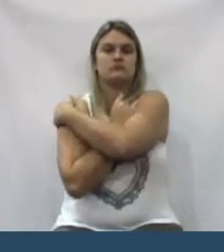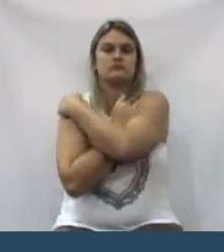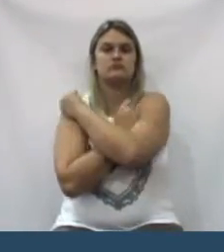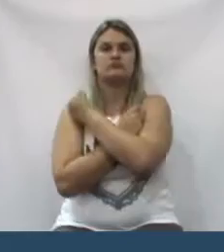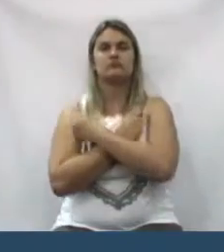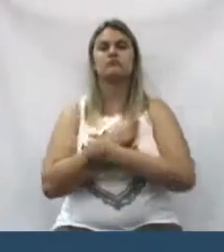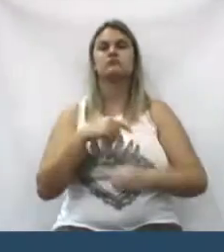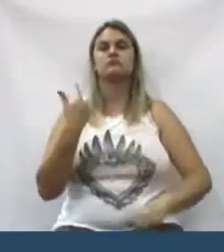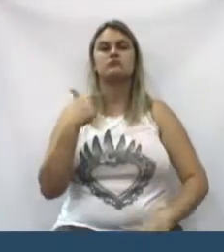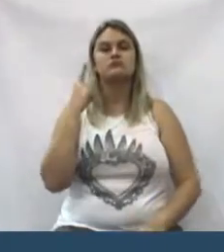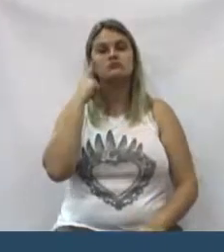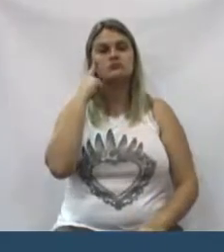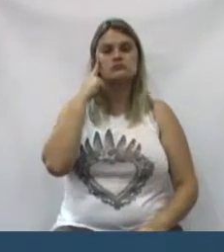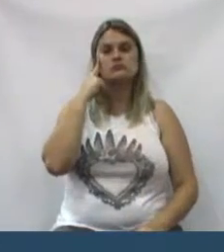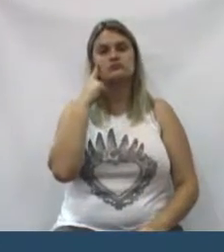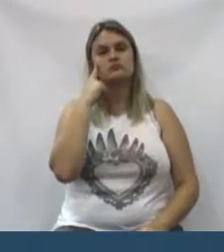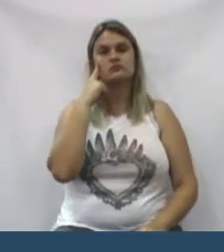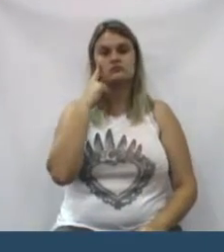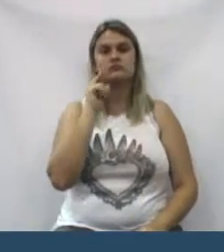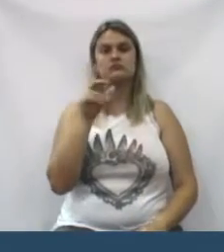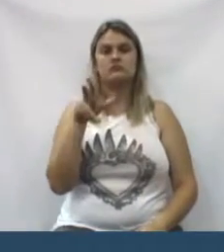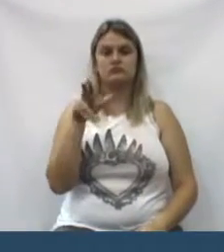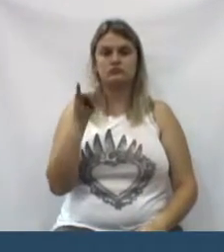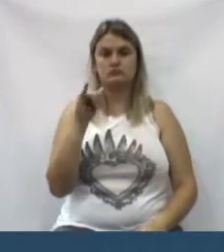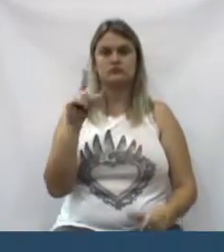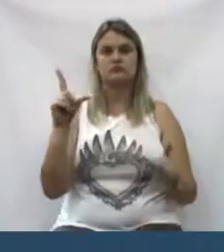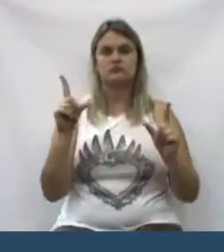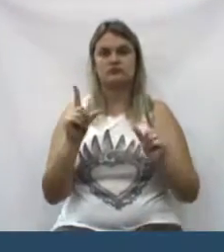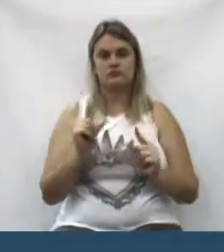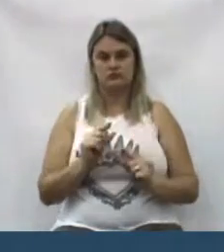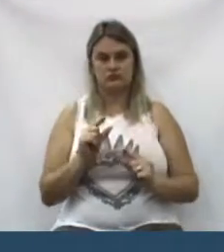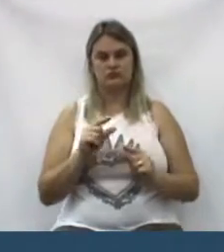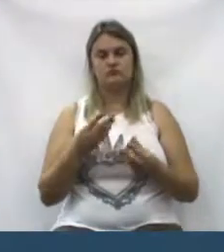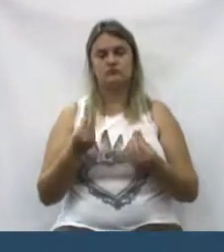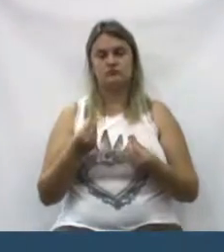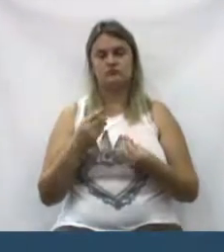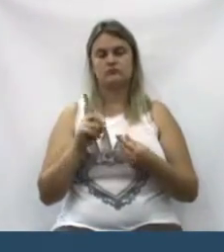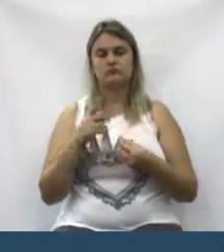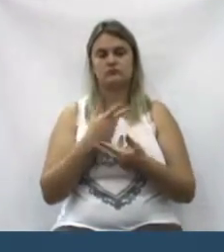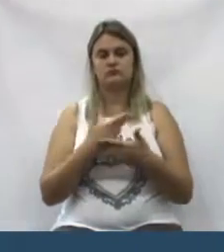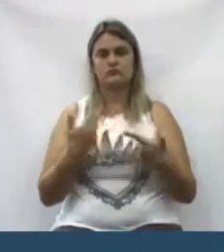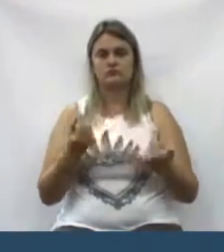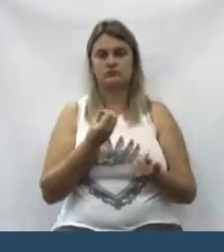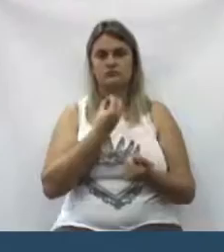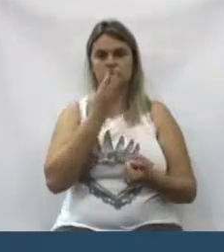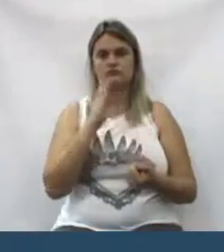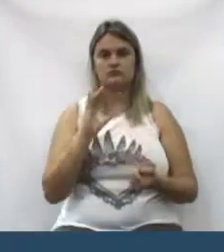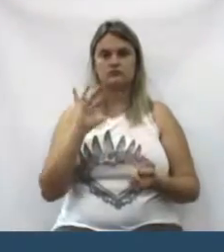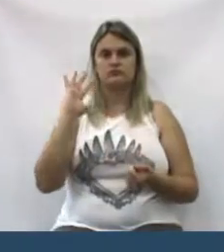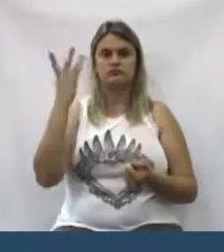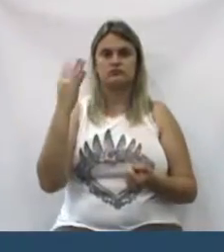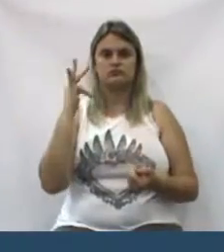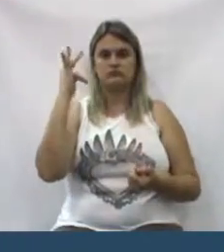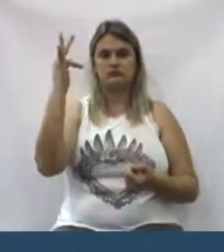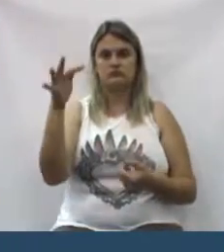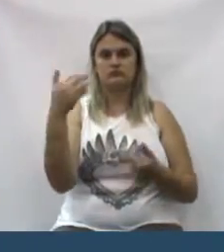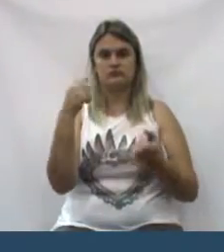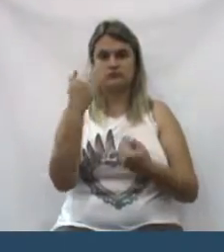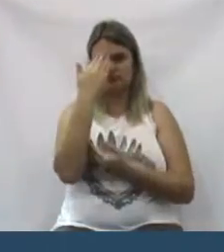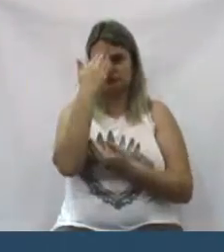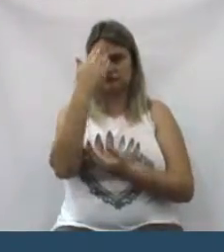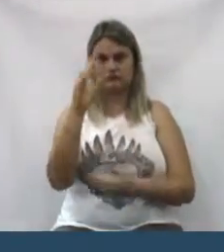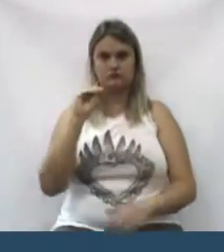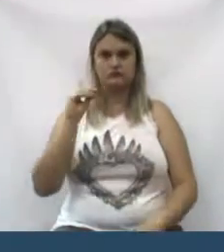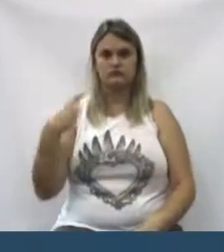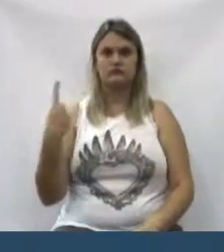Então, não tenho dúvida que vai ser uma coisa muito boa que nos quer agradecer o